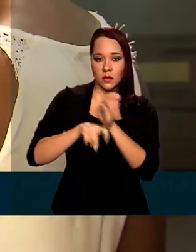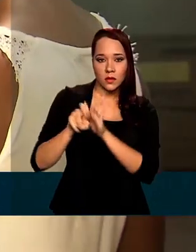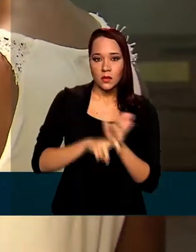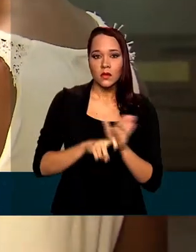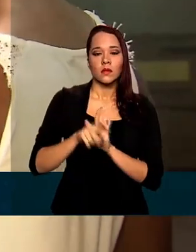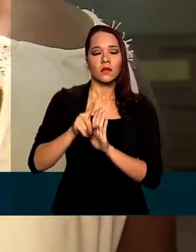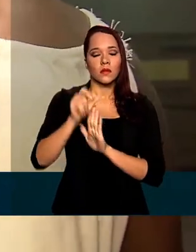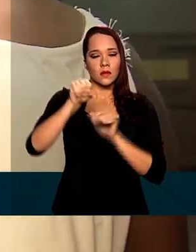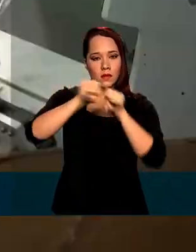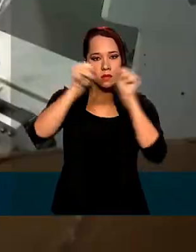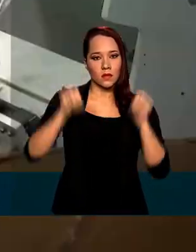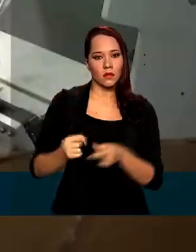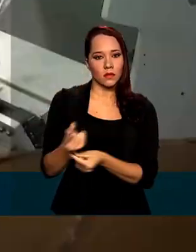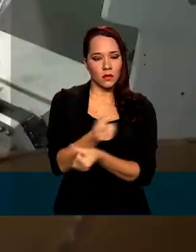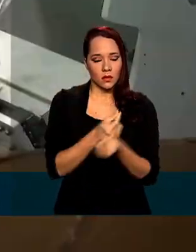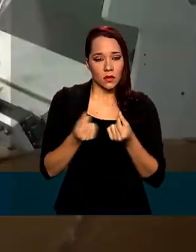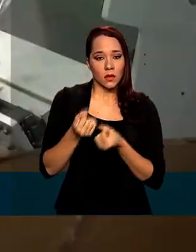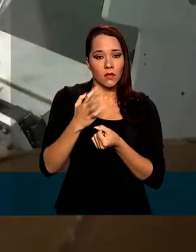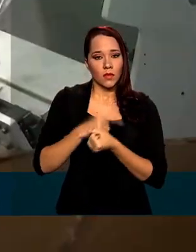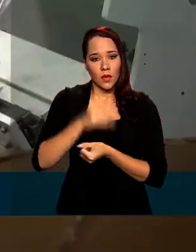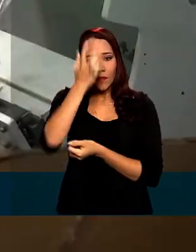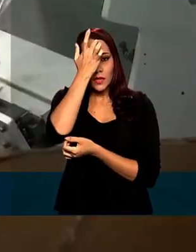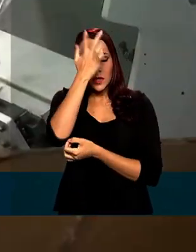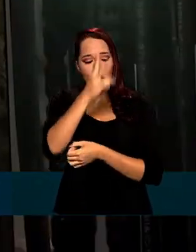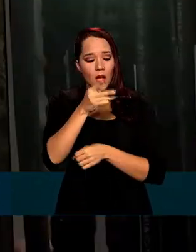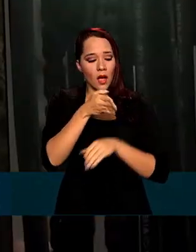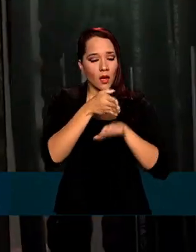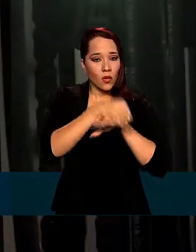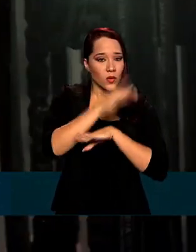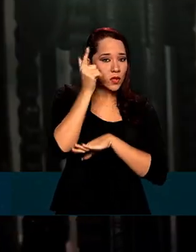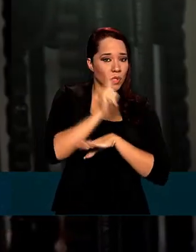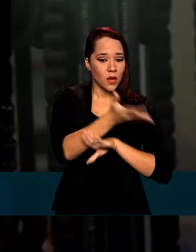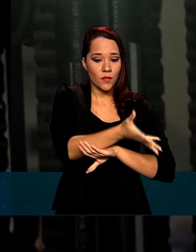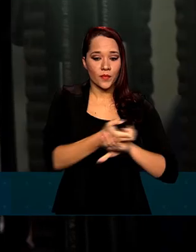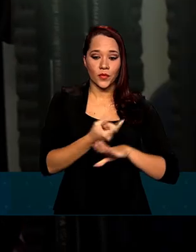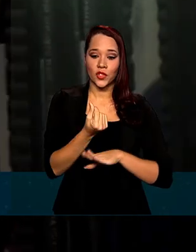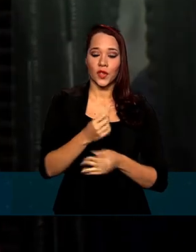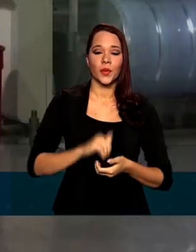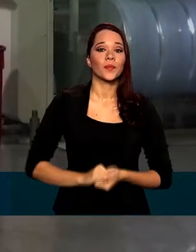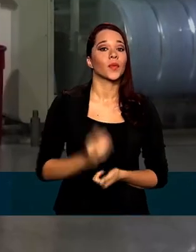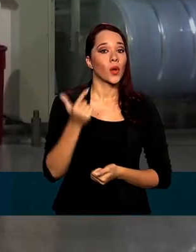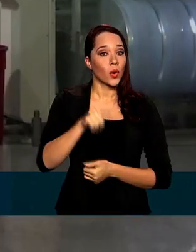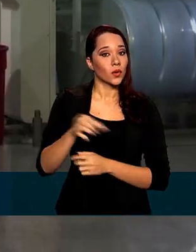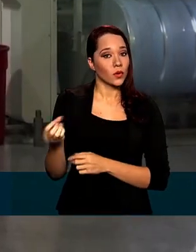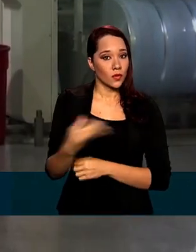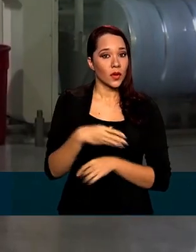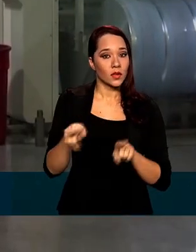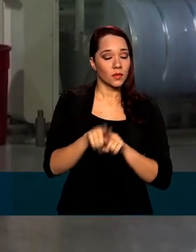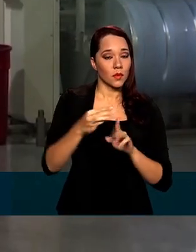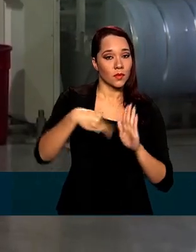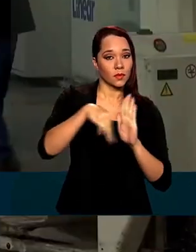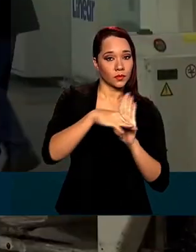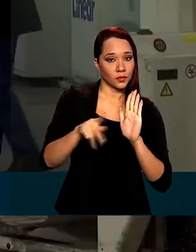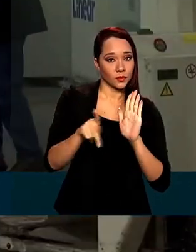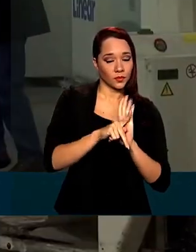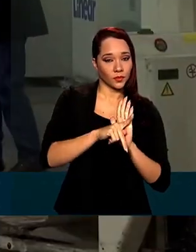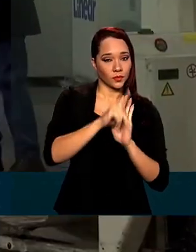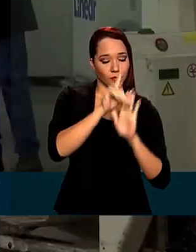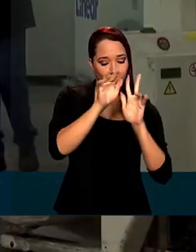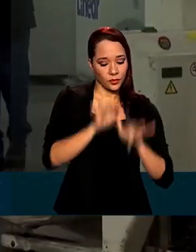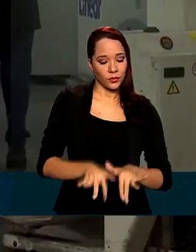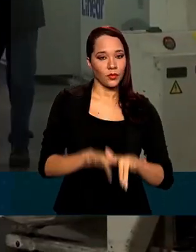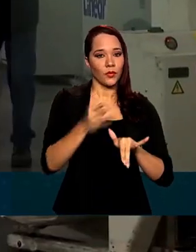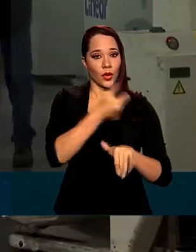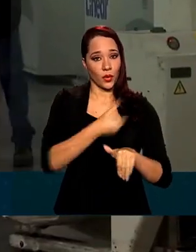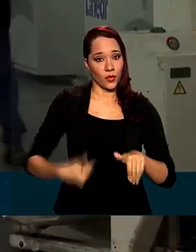financeiro para facilitar o acesso ao dinheiro. Outra novidade trazida pela medida provisória editada pelo governo